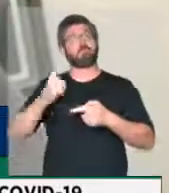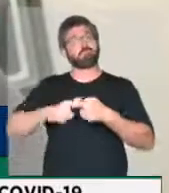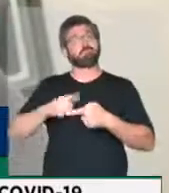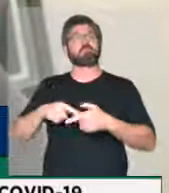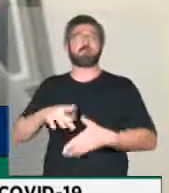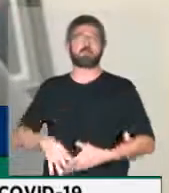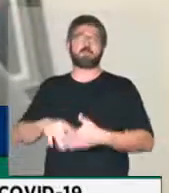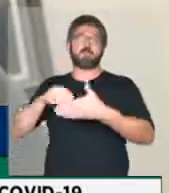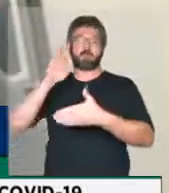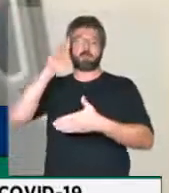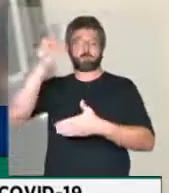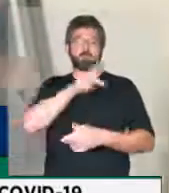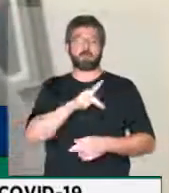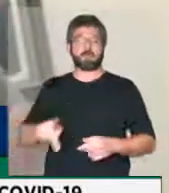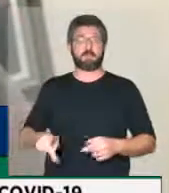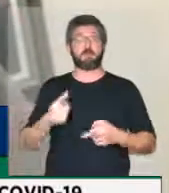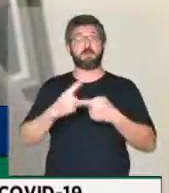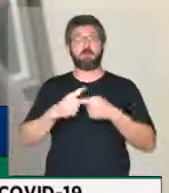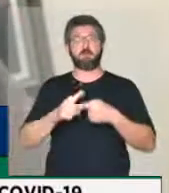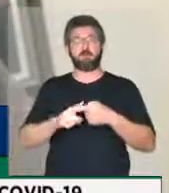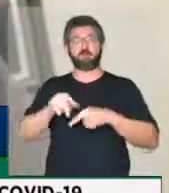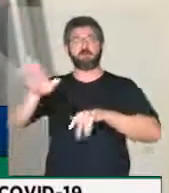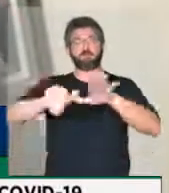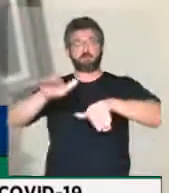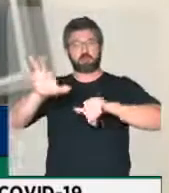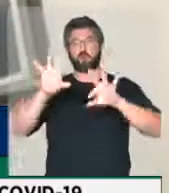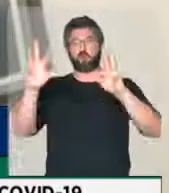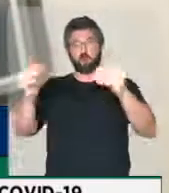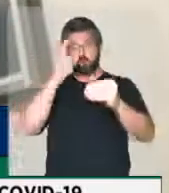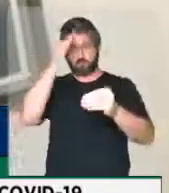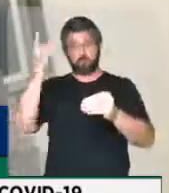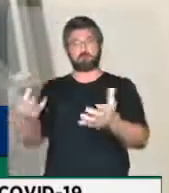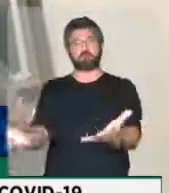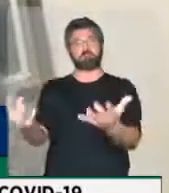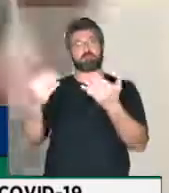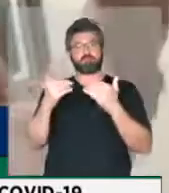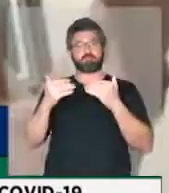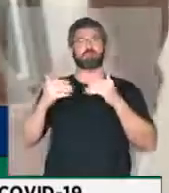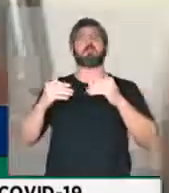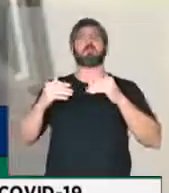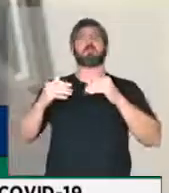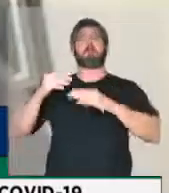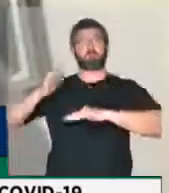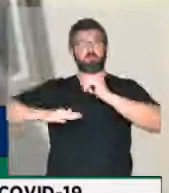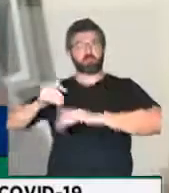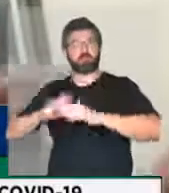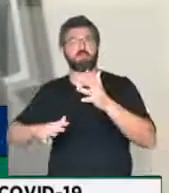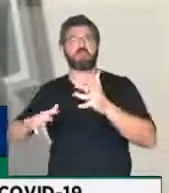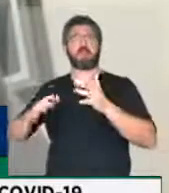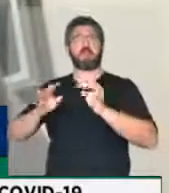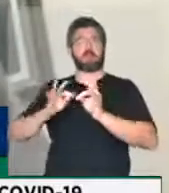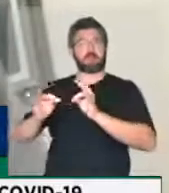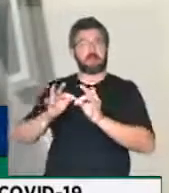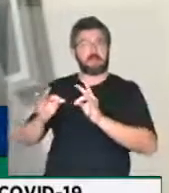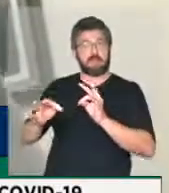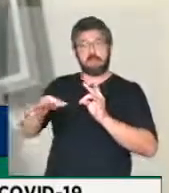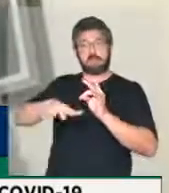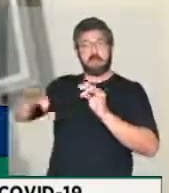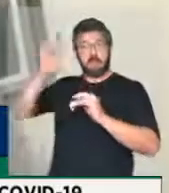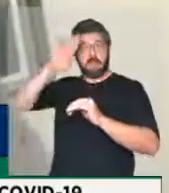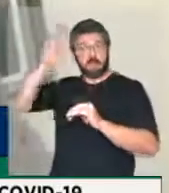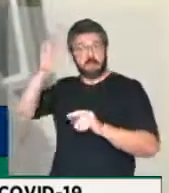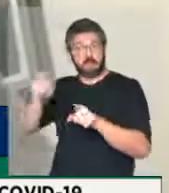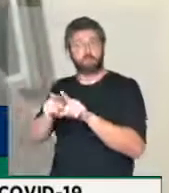do senhor presidente, que chamou todos a sua casa, especialistas, grandes especialistas da academia,